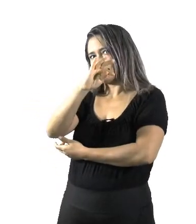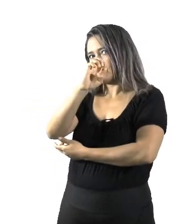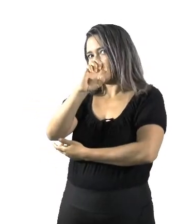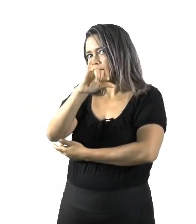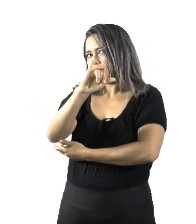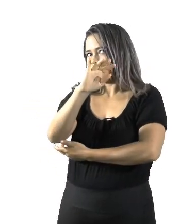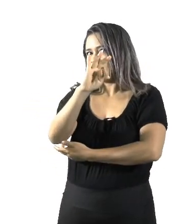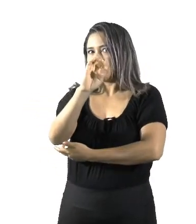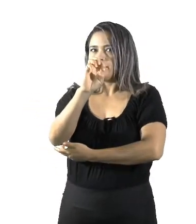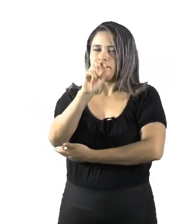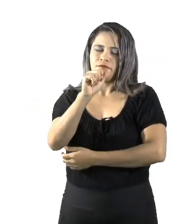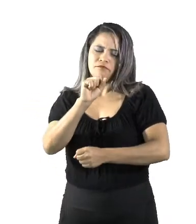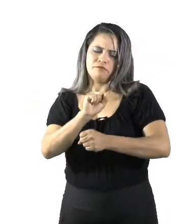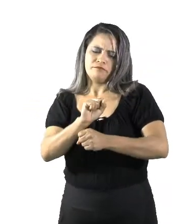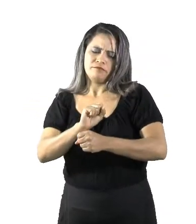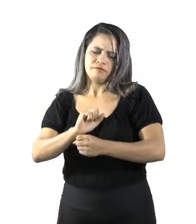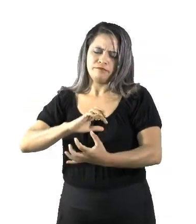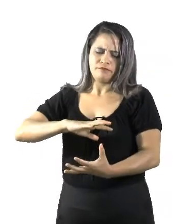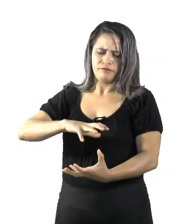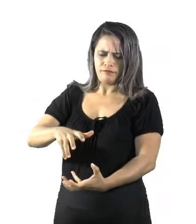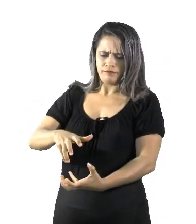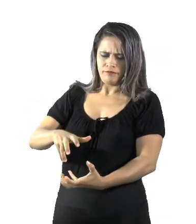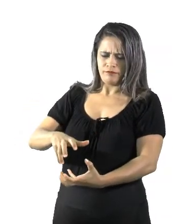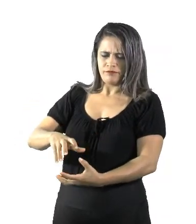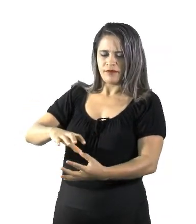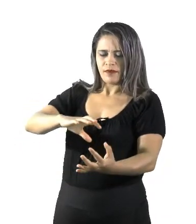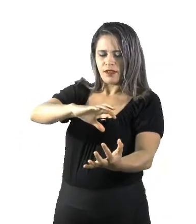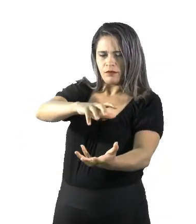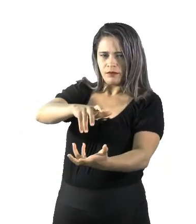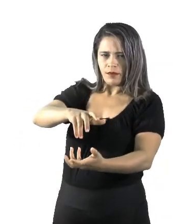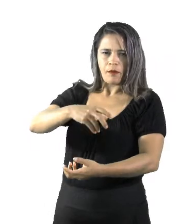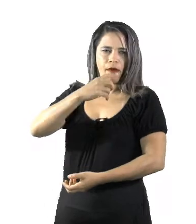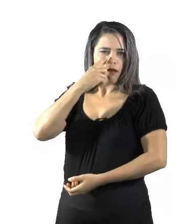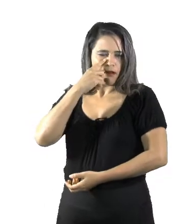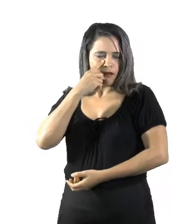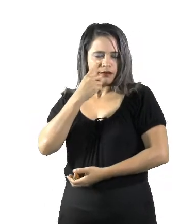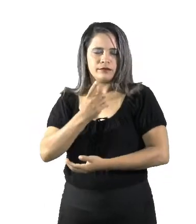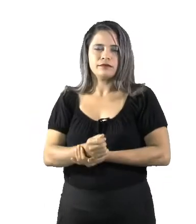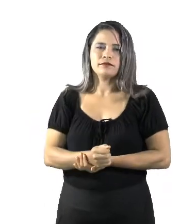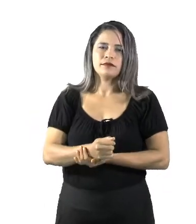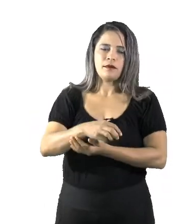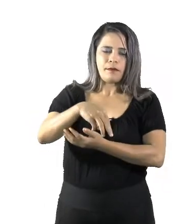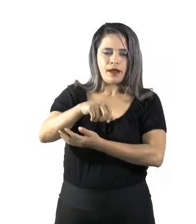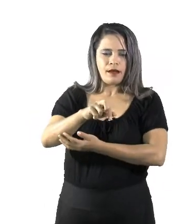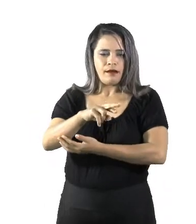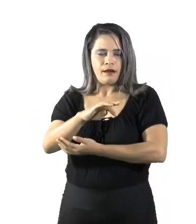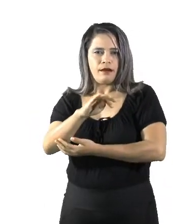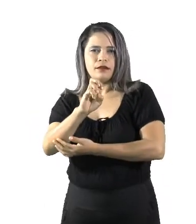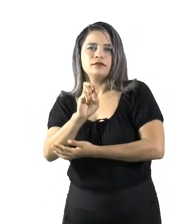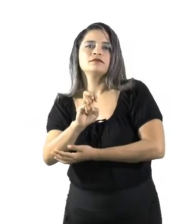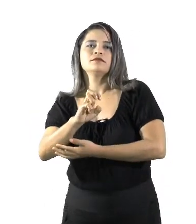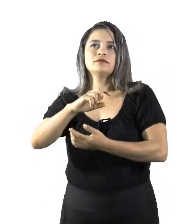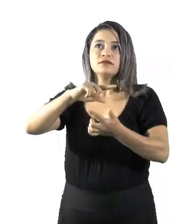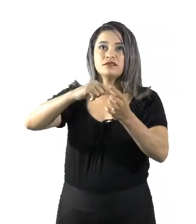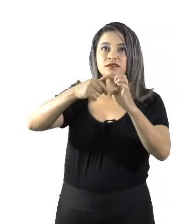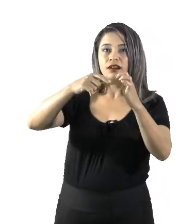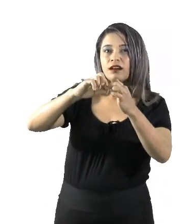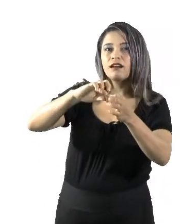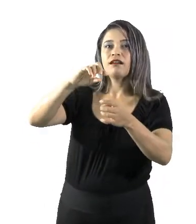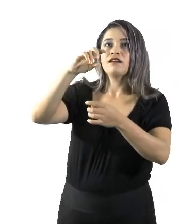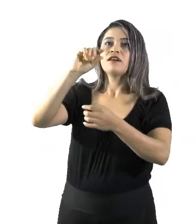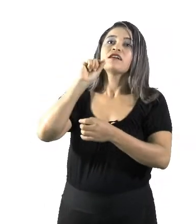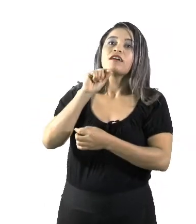pensar em planeta, planeta Terra, Marte, estrelas, estrelas da alva, entre outras